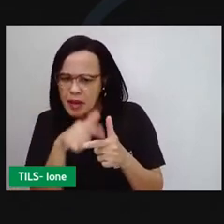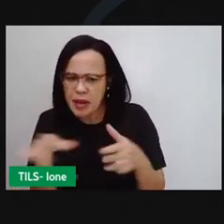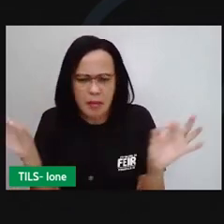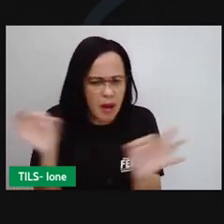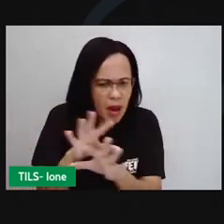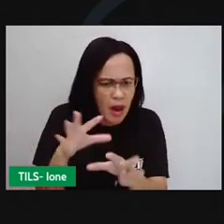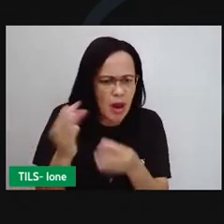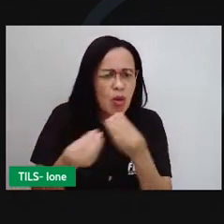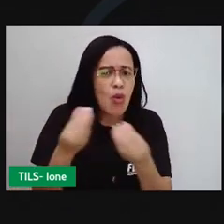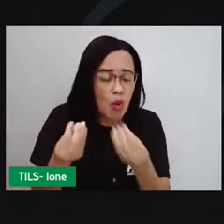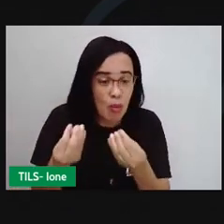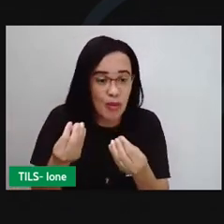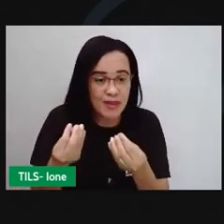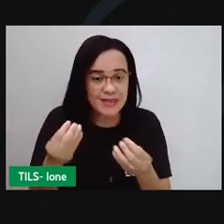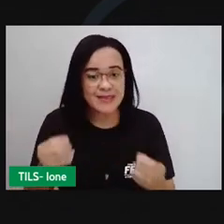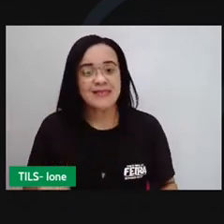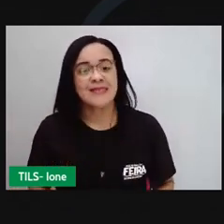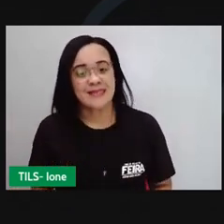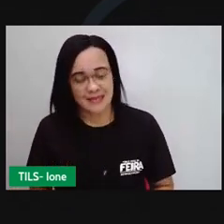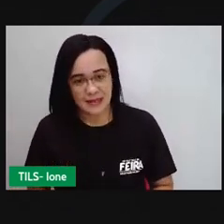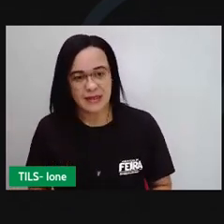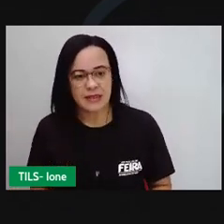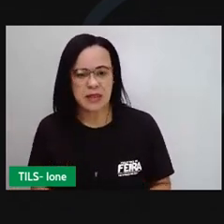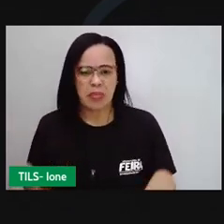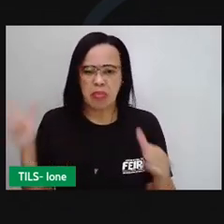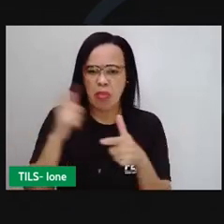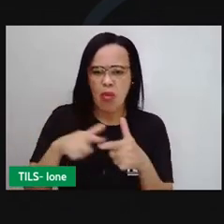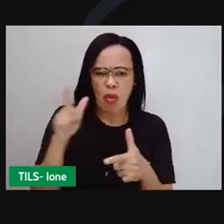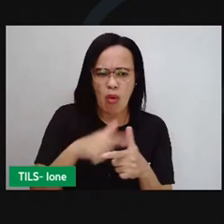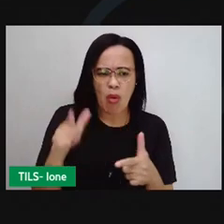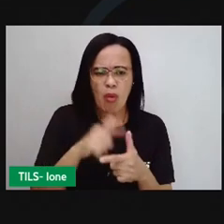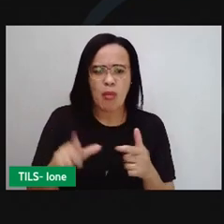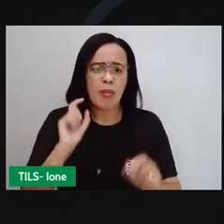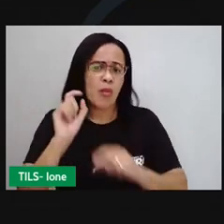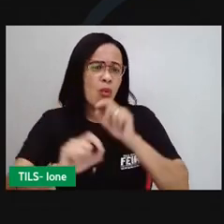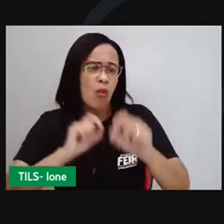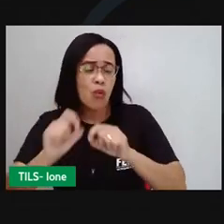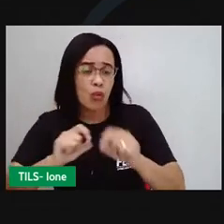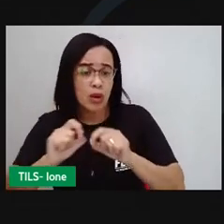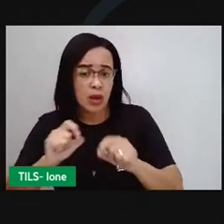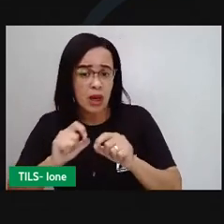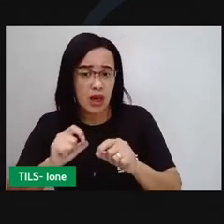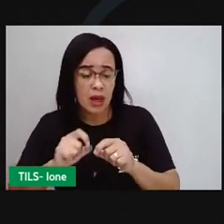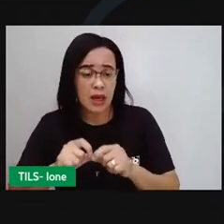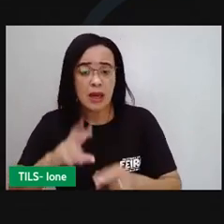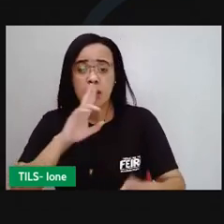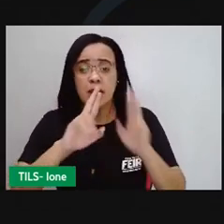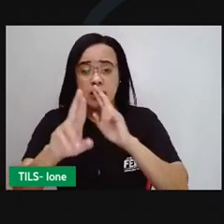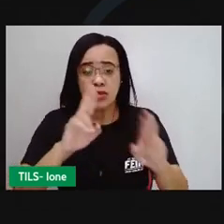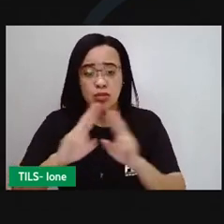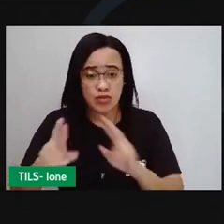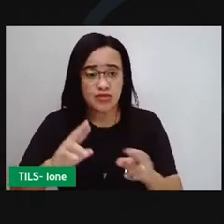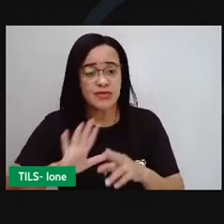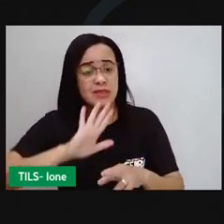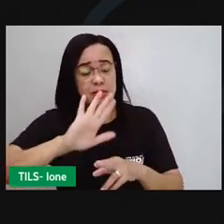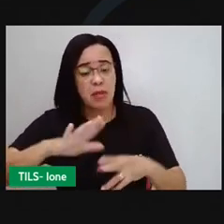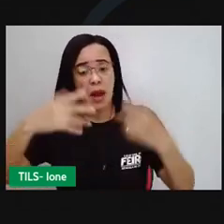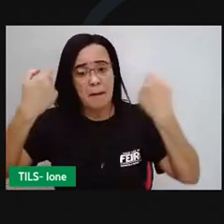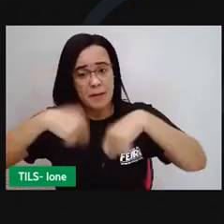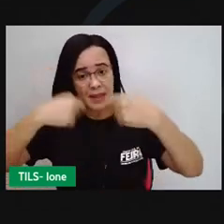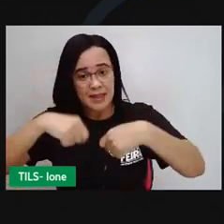Situações problema é qualquer situação a ser resolvida por uma sequência de ações a ser